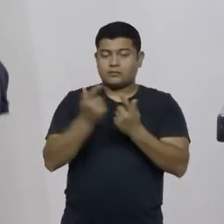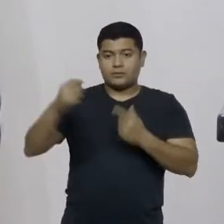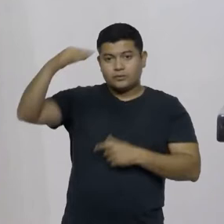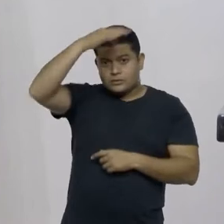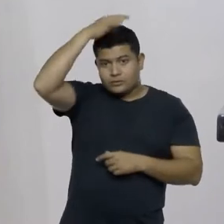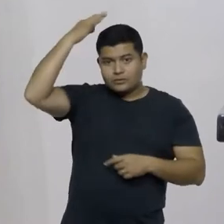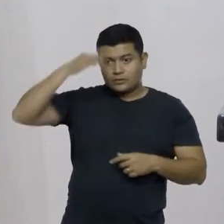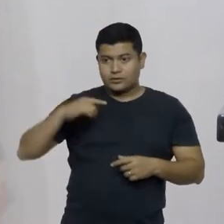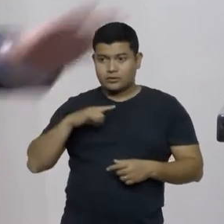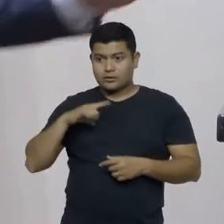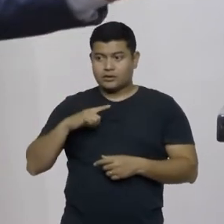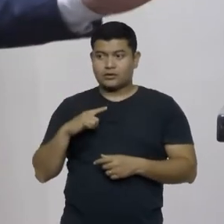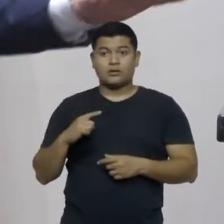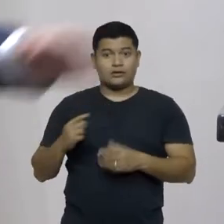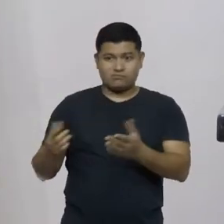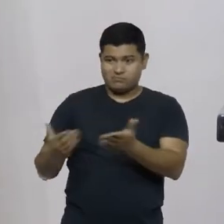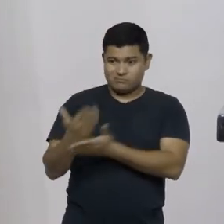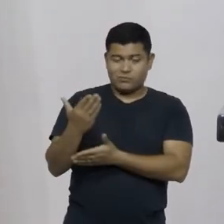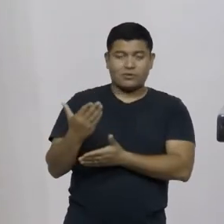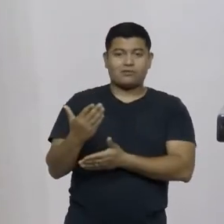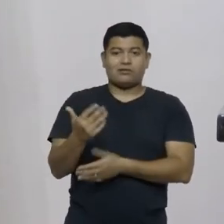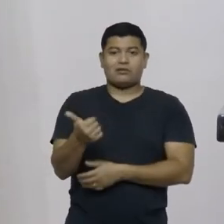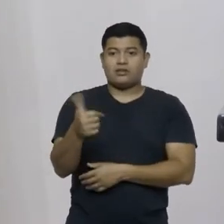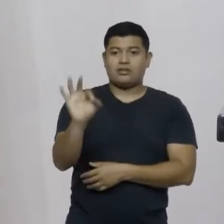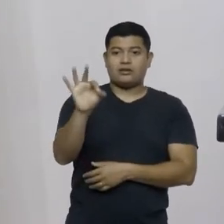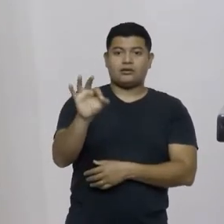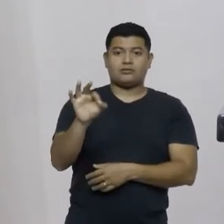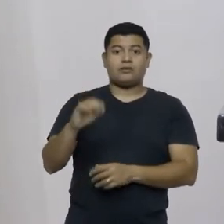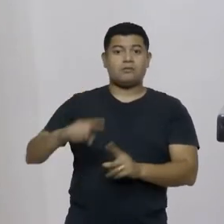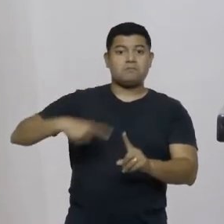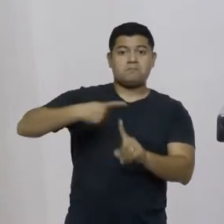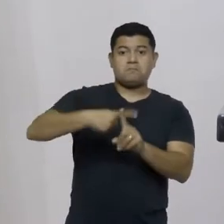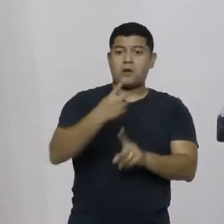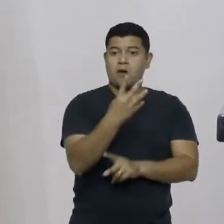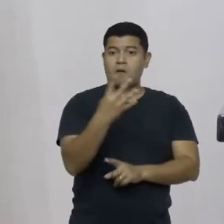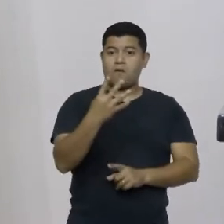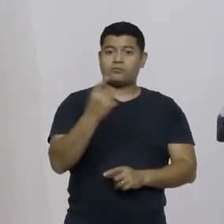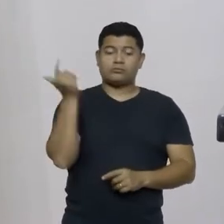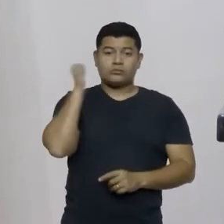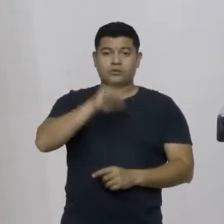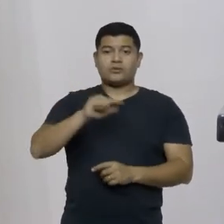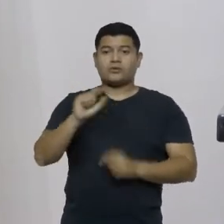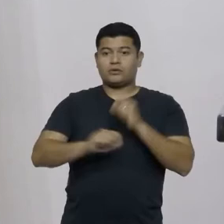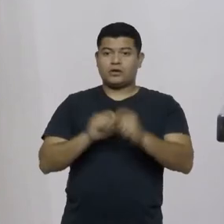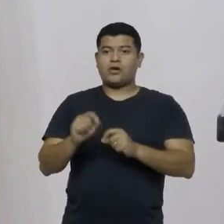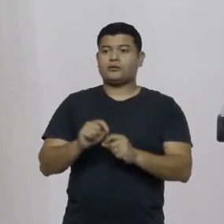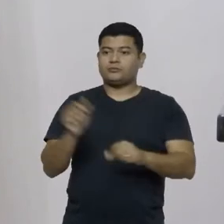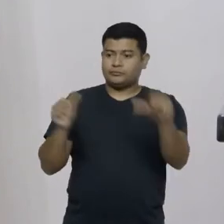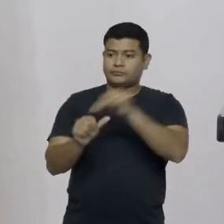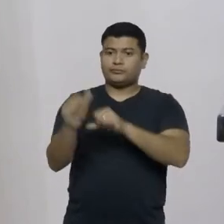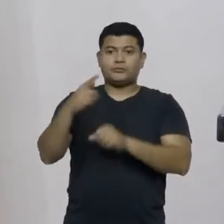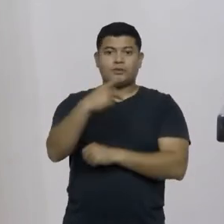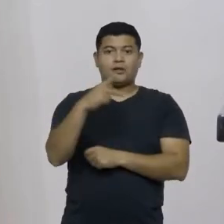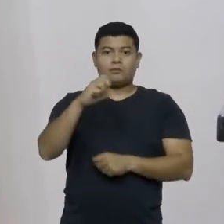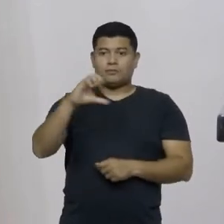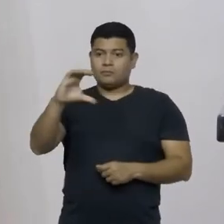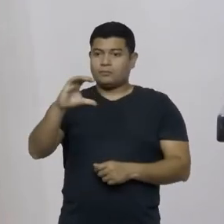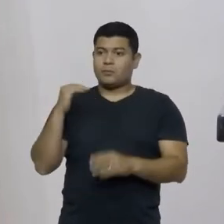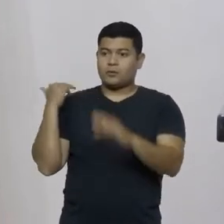assembleias com mais quatro nós conseguimos emplacar uma emenda constitucional para mudar a nossa constituição e